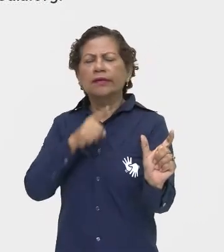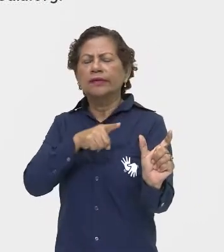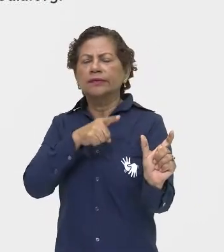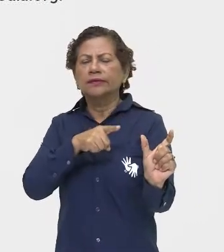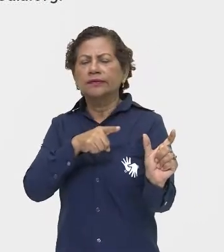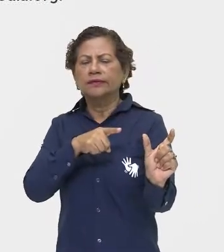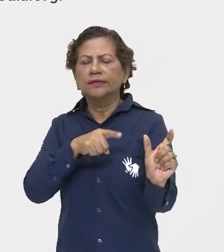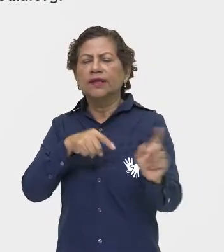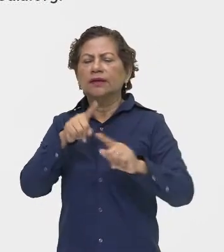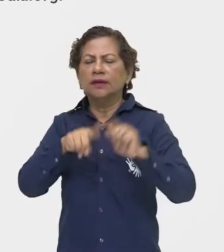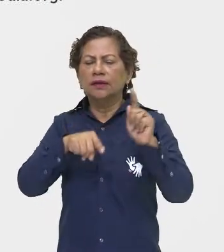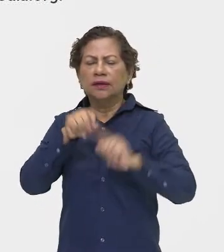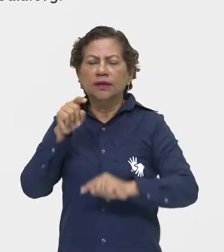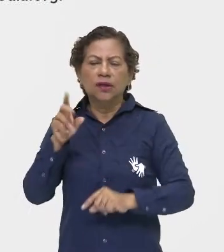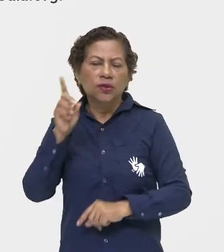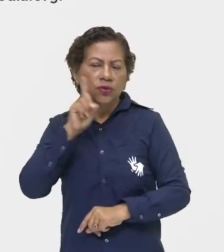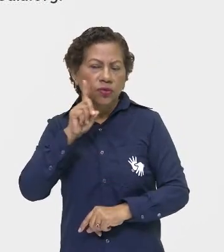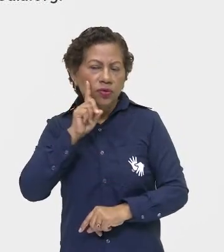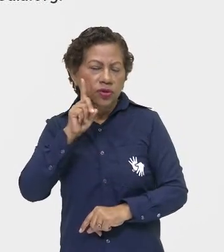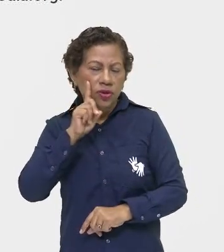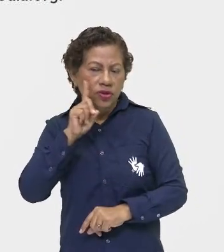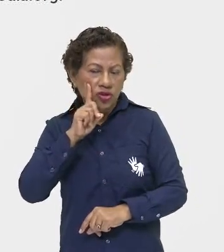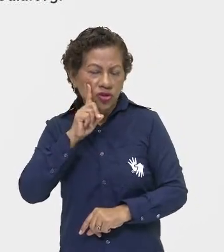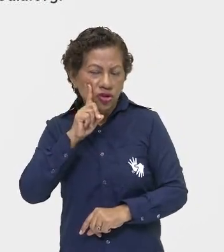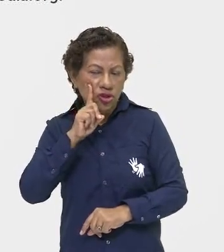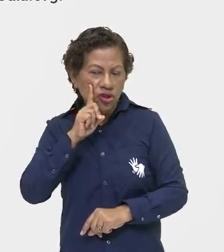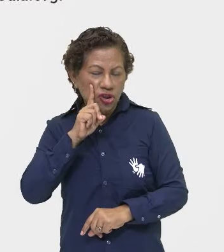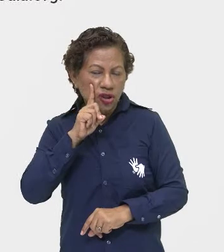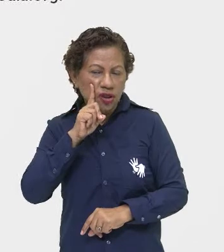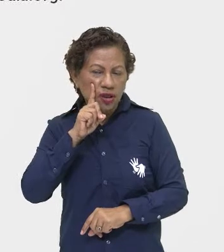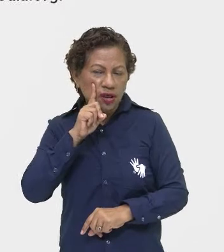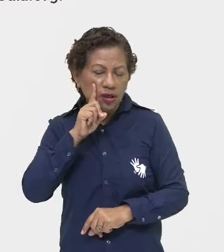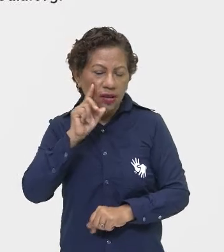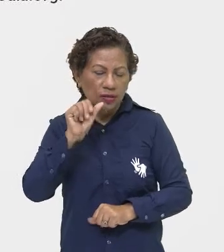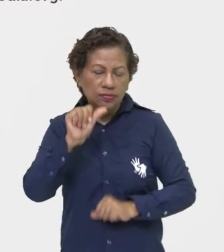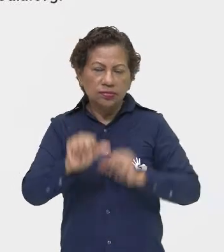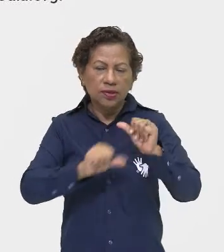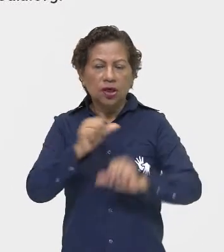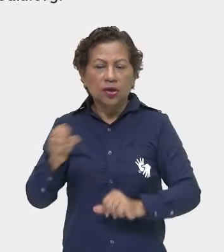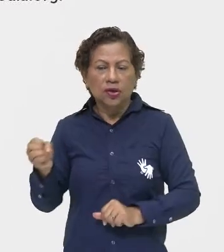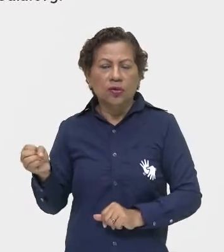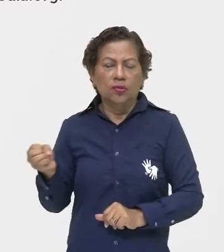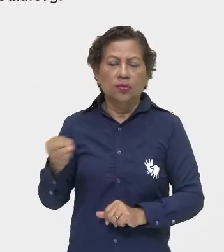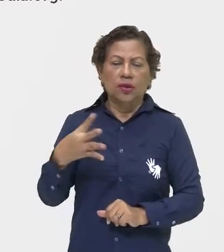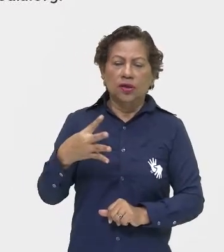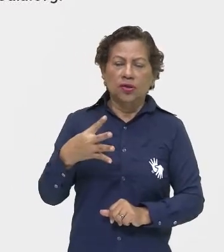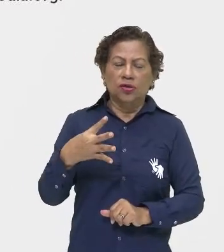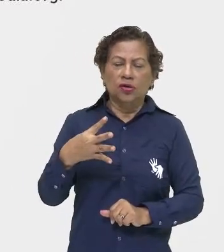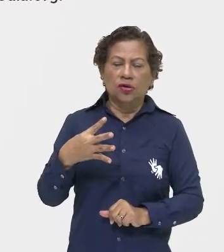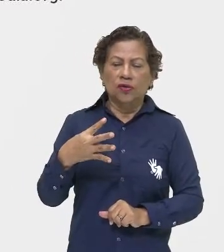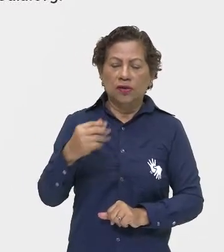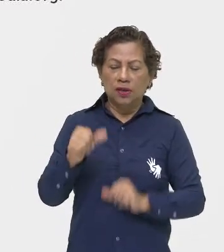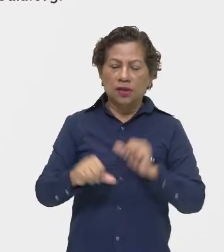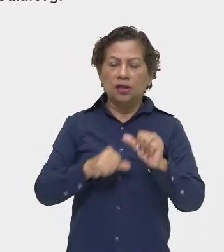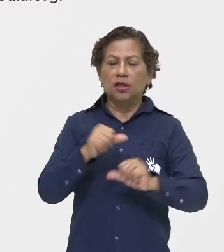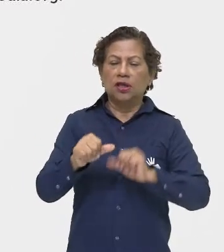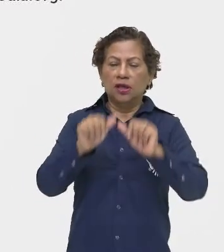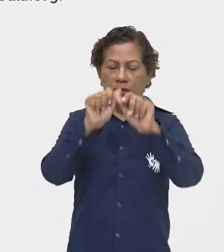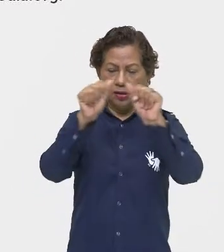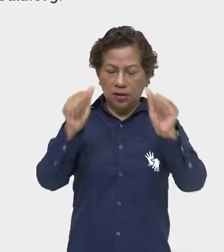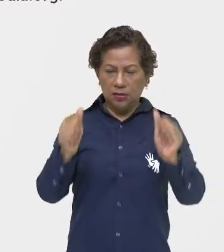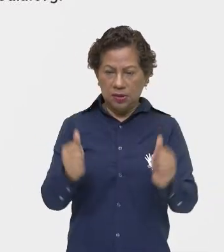comuns do cotidiano são apresentados de uma nova forma e dentro de um contexto